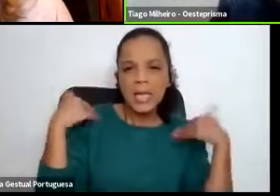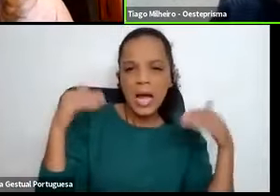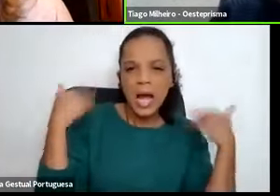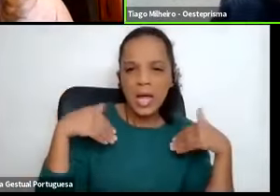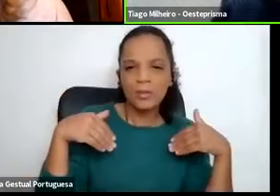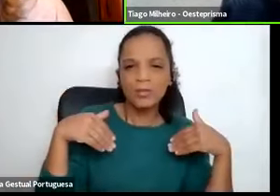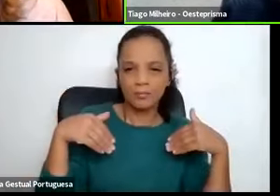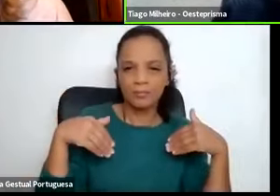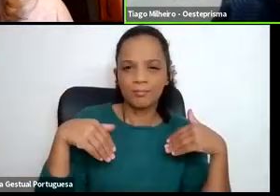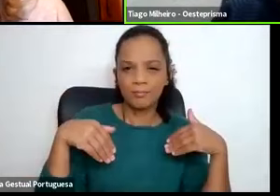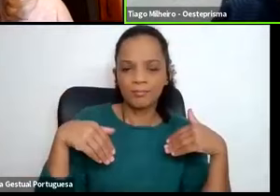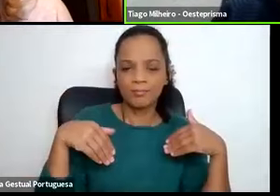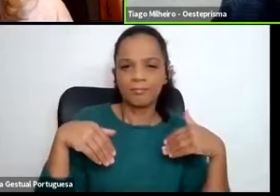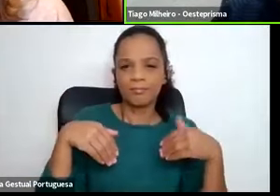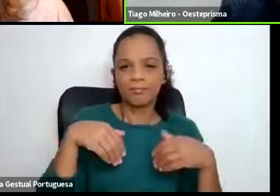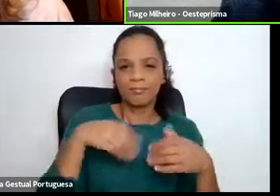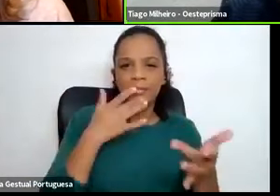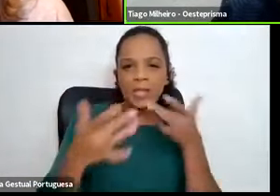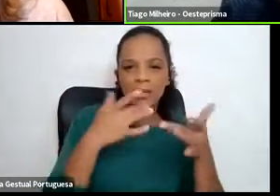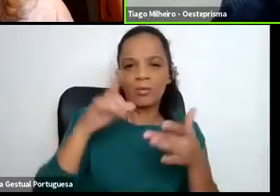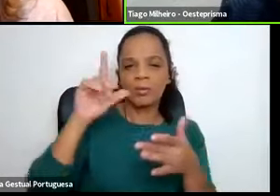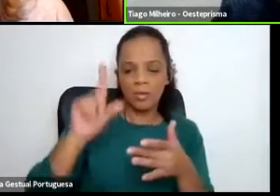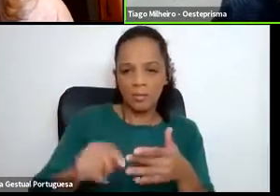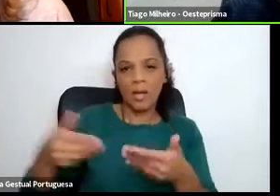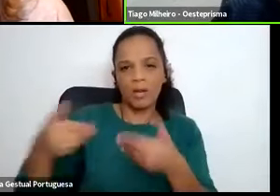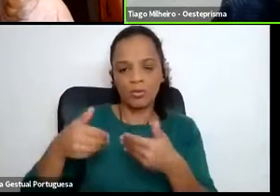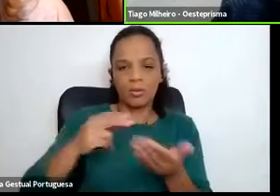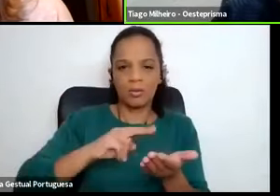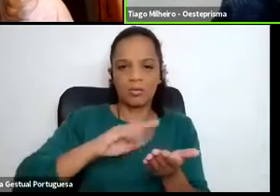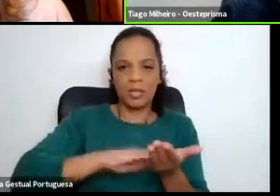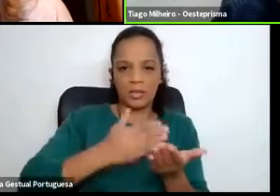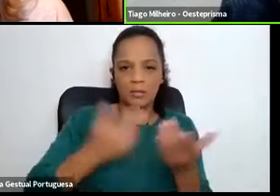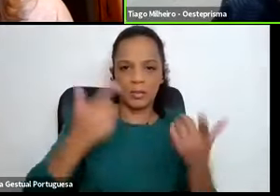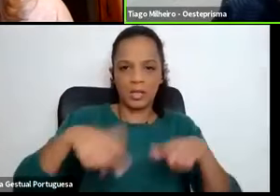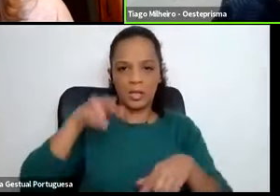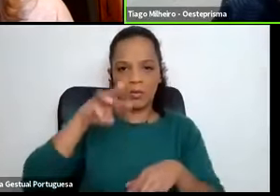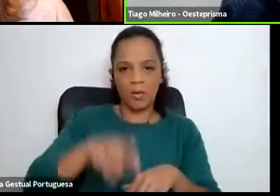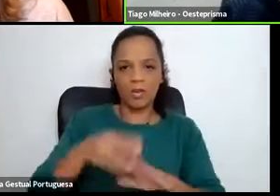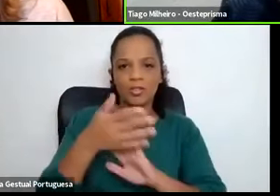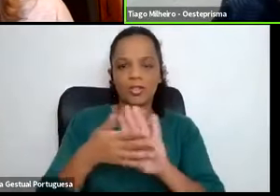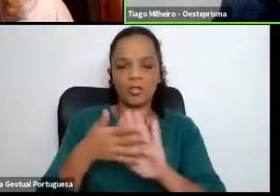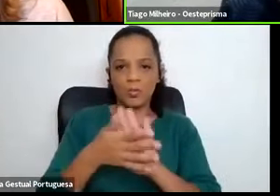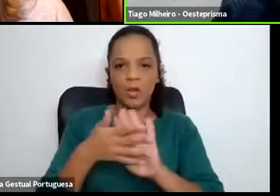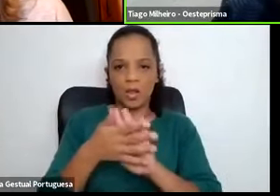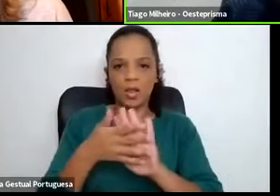termos uma ajuda de uma tradutora de linguagem gestual